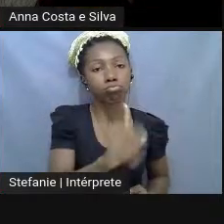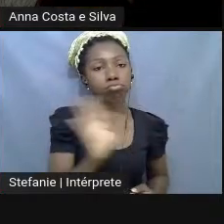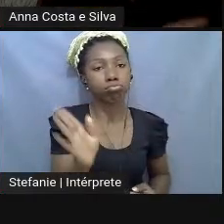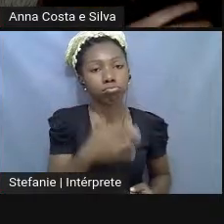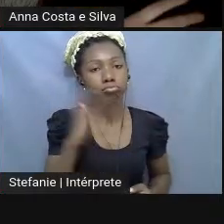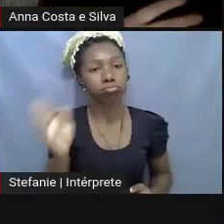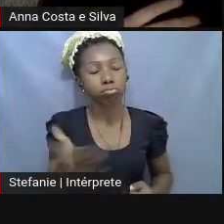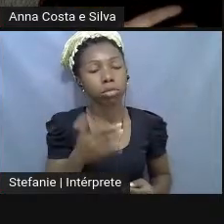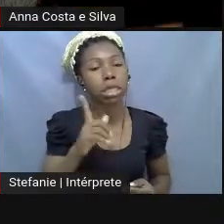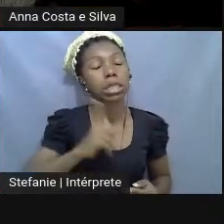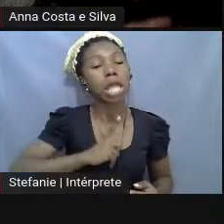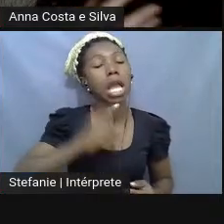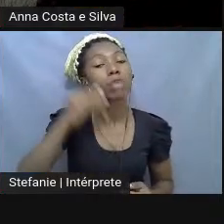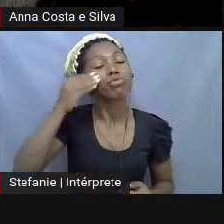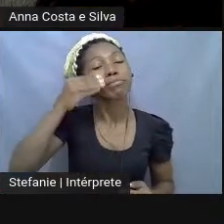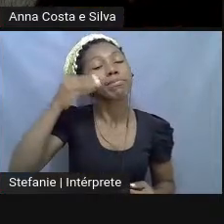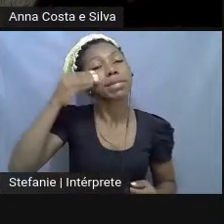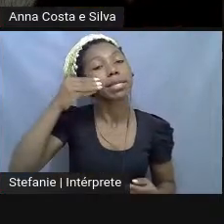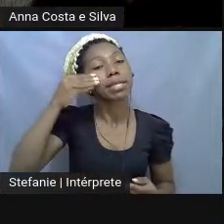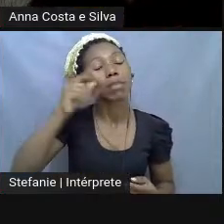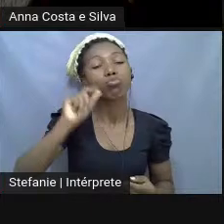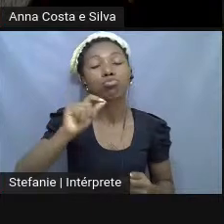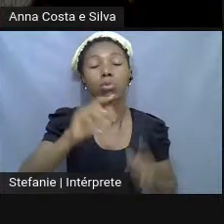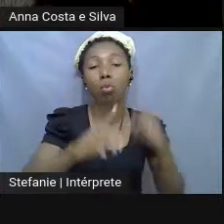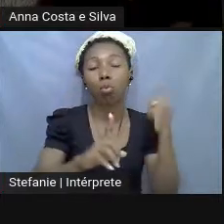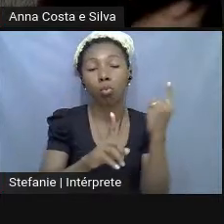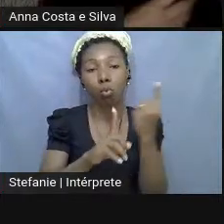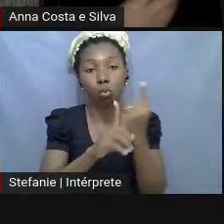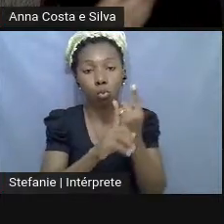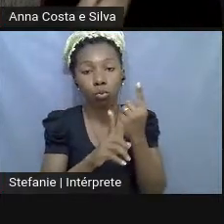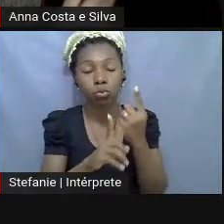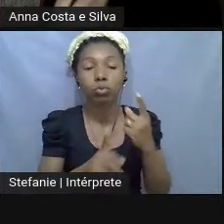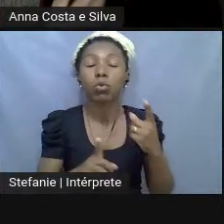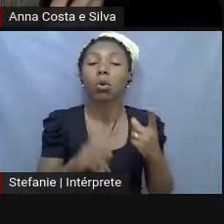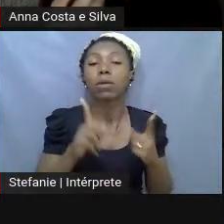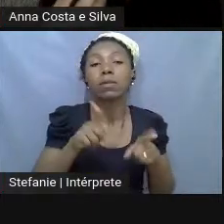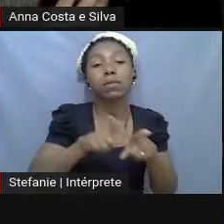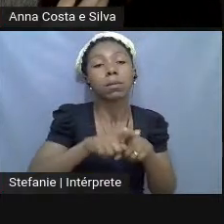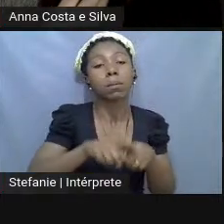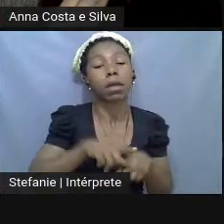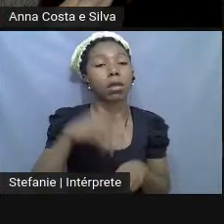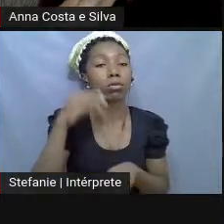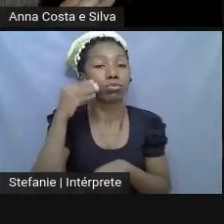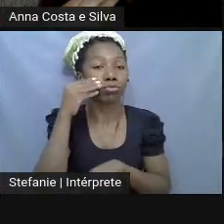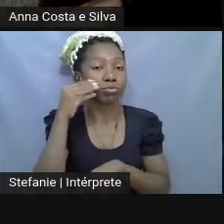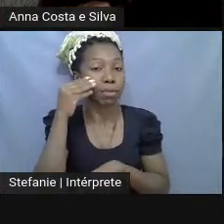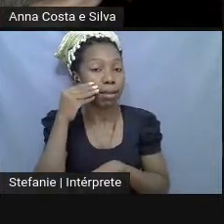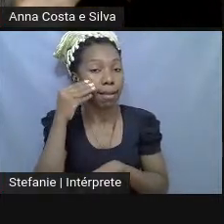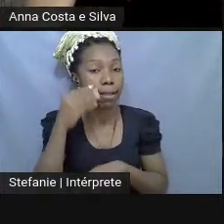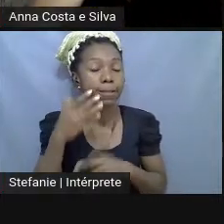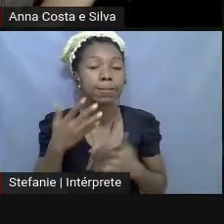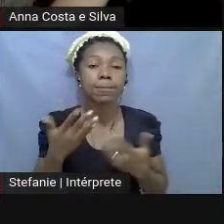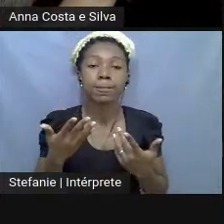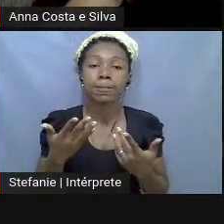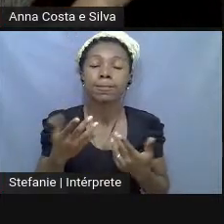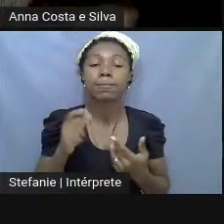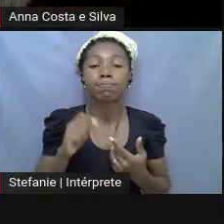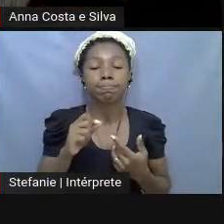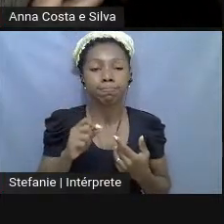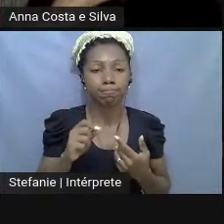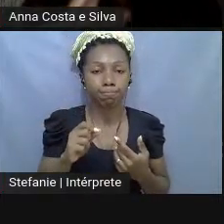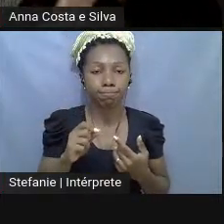de encontro, uma experiência de trazer uma